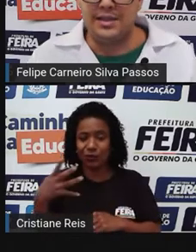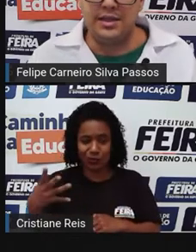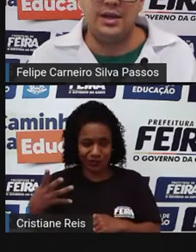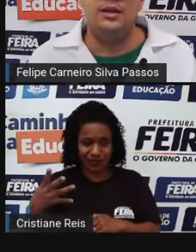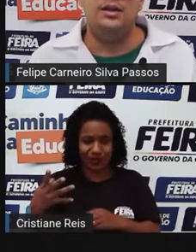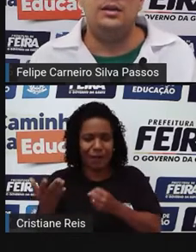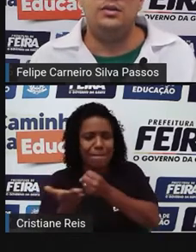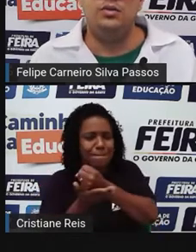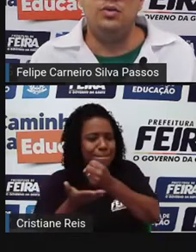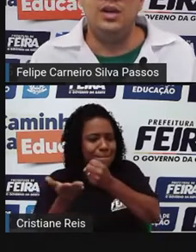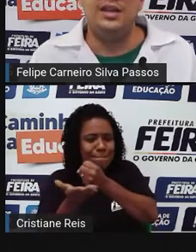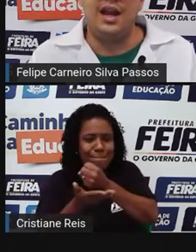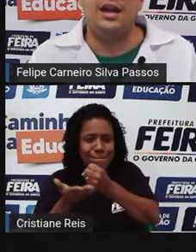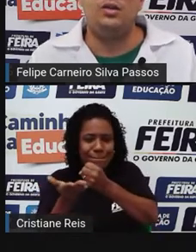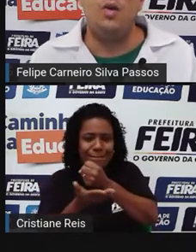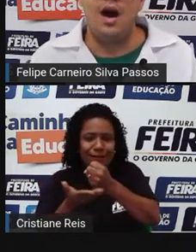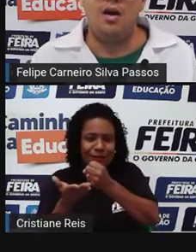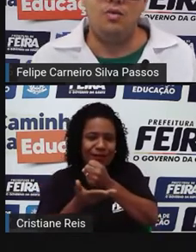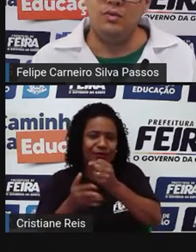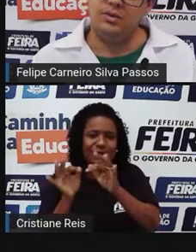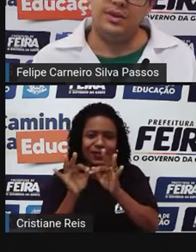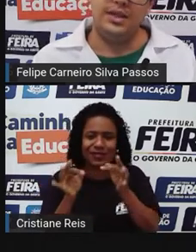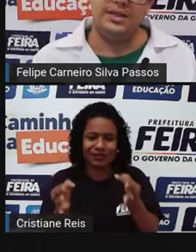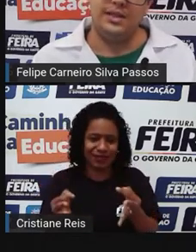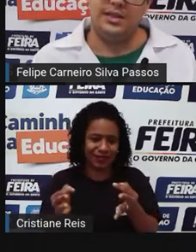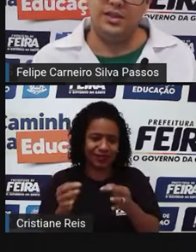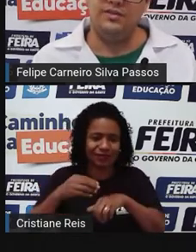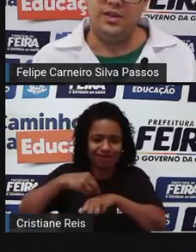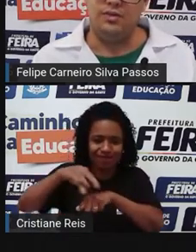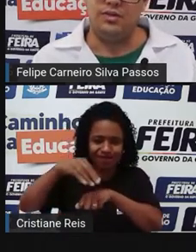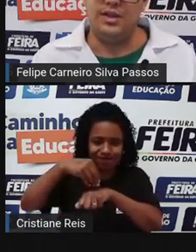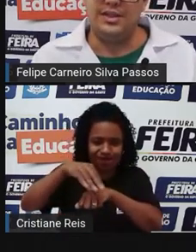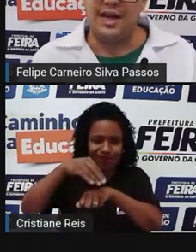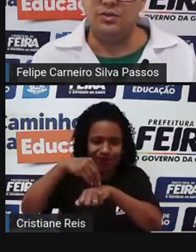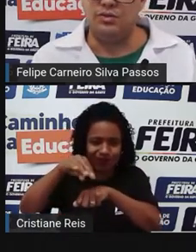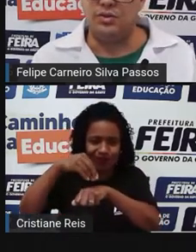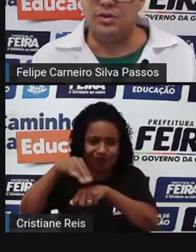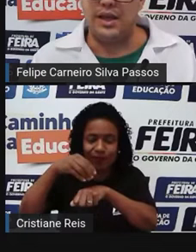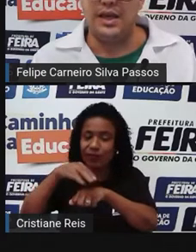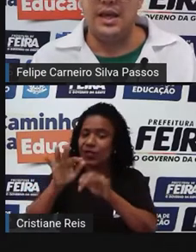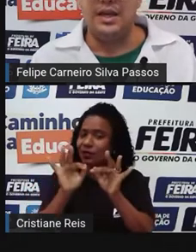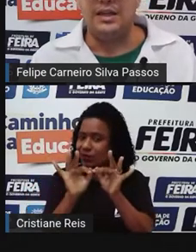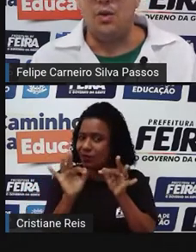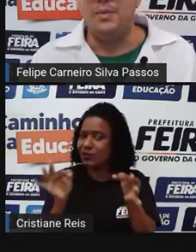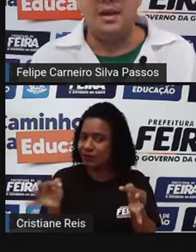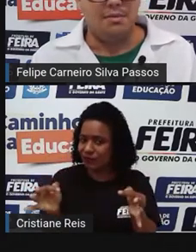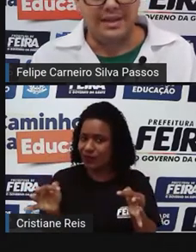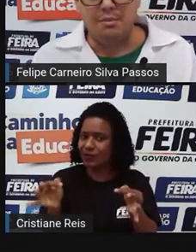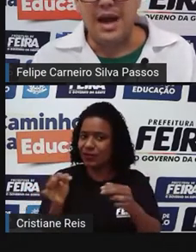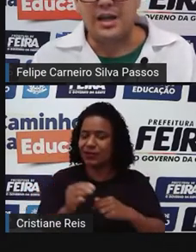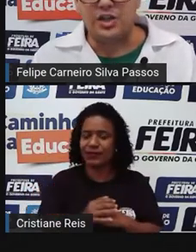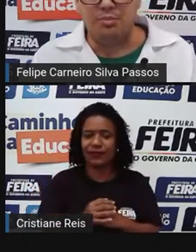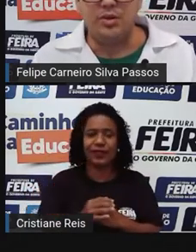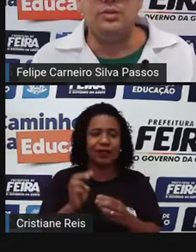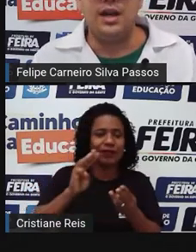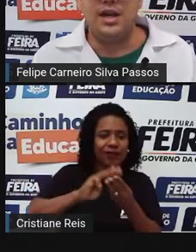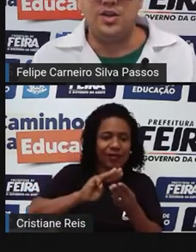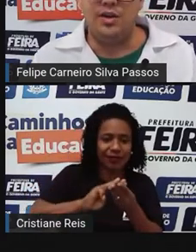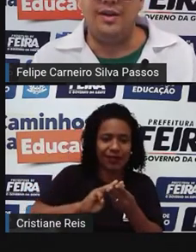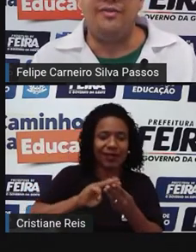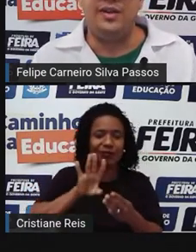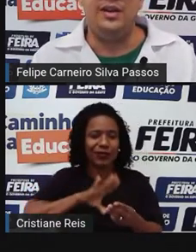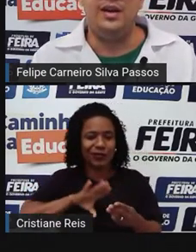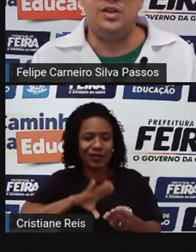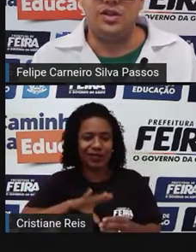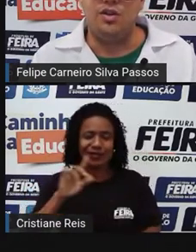básica do intelectual desses indivíduos, desses alunos, né? Então, matemática, português,